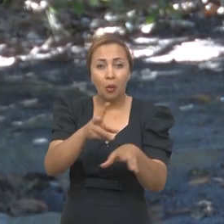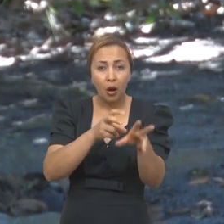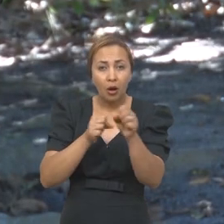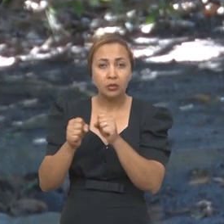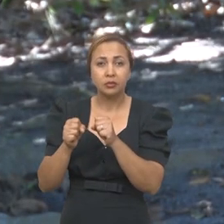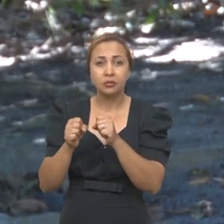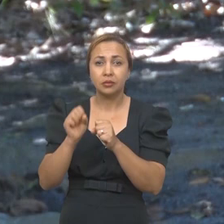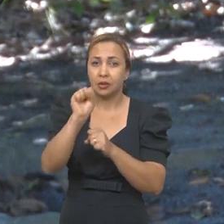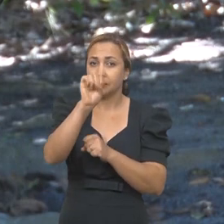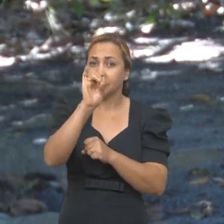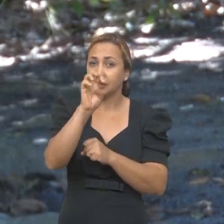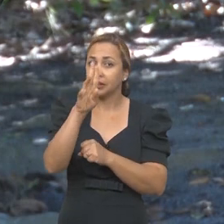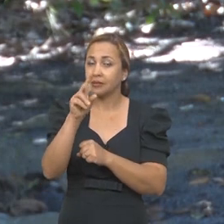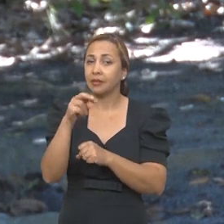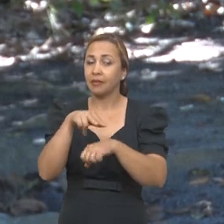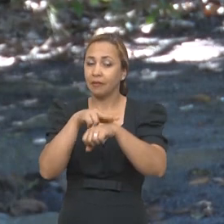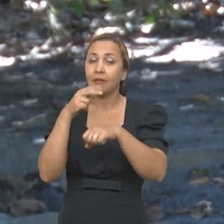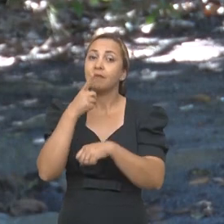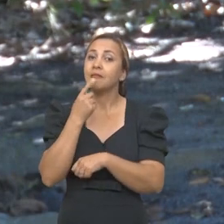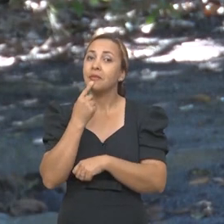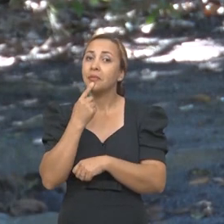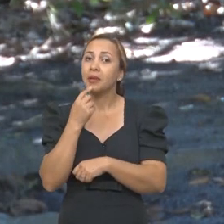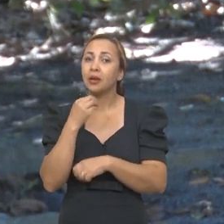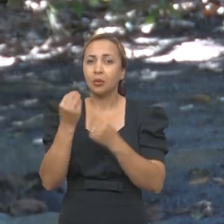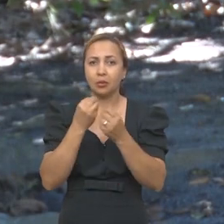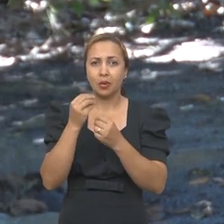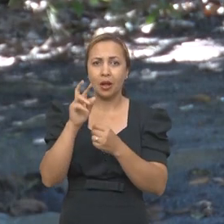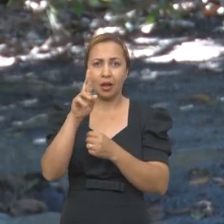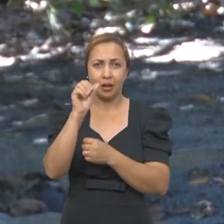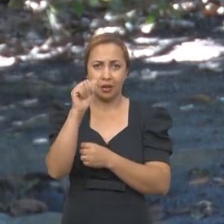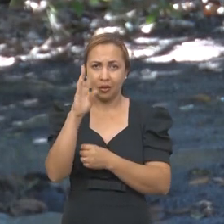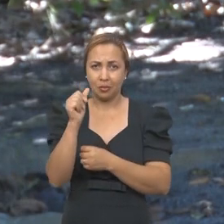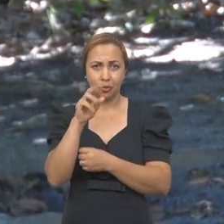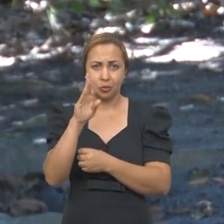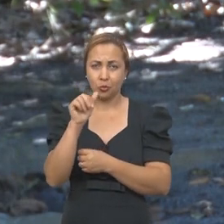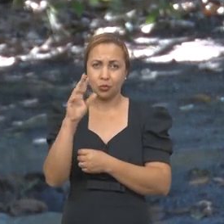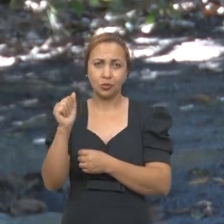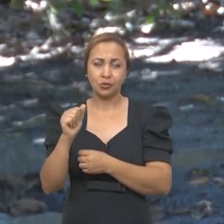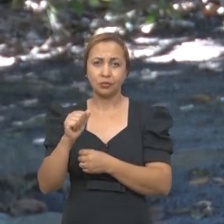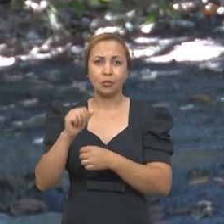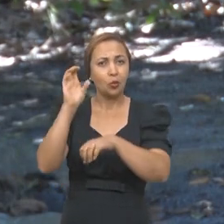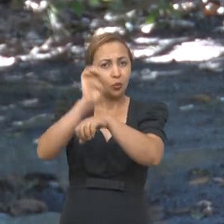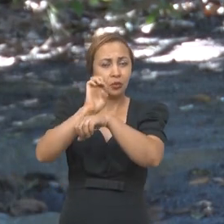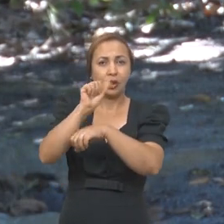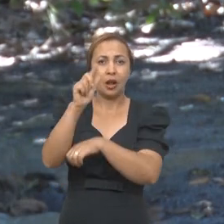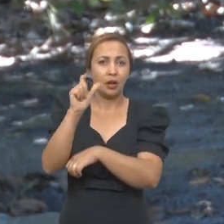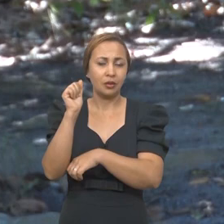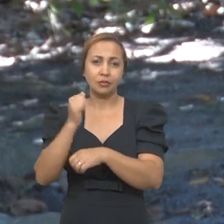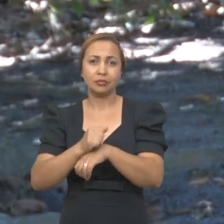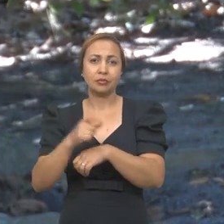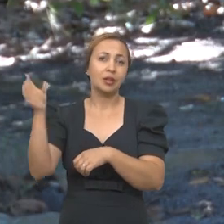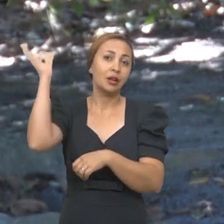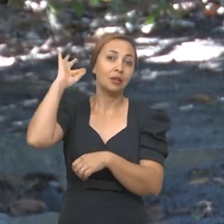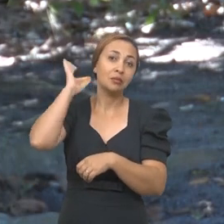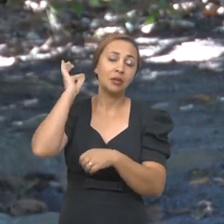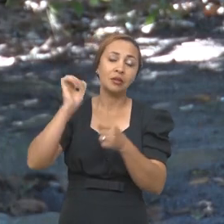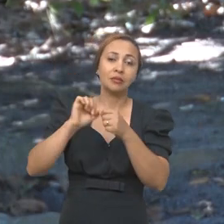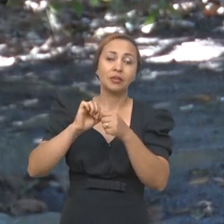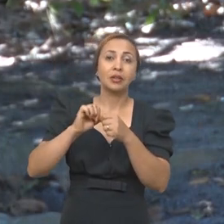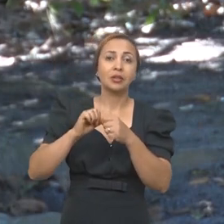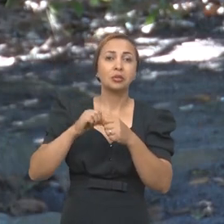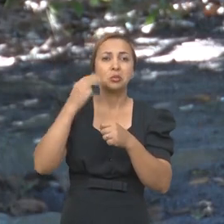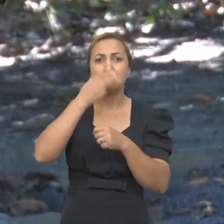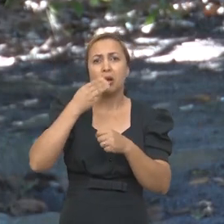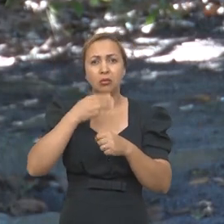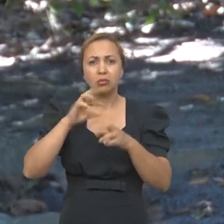Ao coletar uma seiva vermelha nos galhos da árvore conhecida popularmente como rabo de bugio, muito comum no estado de Alagoas, as abelhas